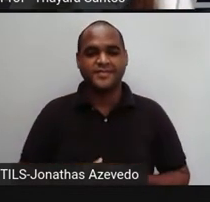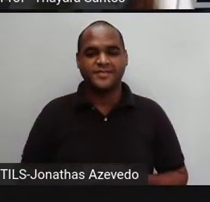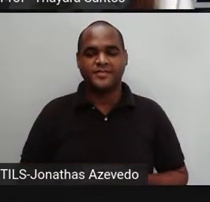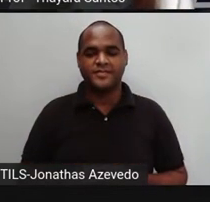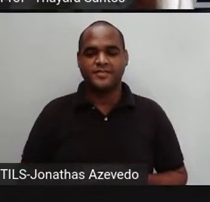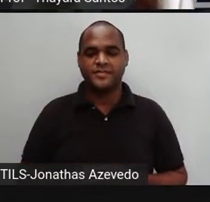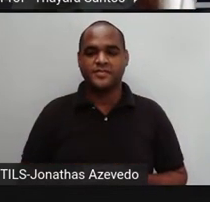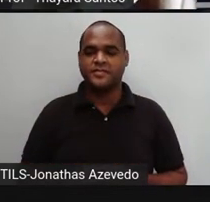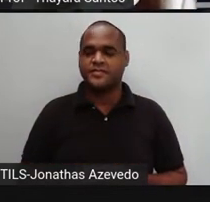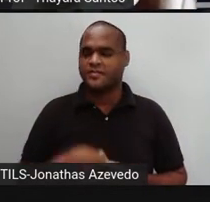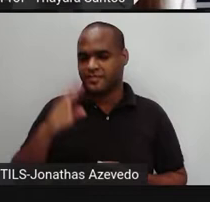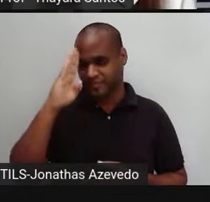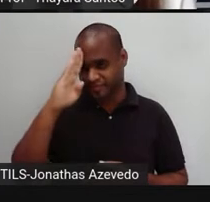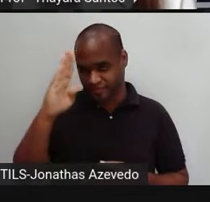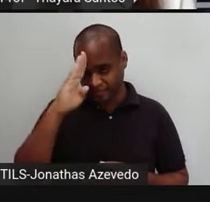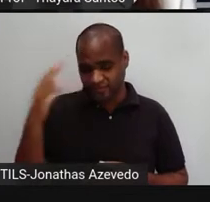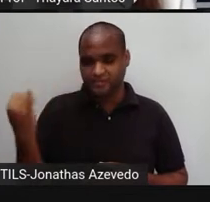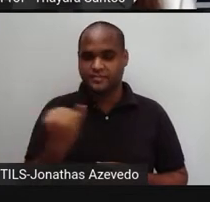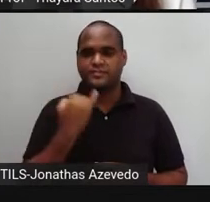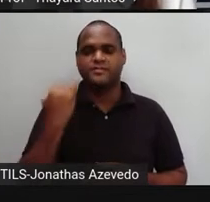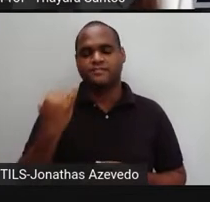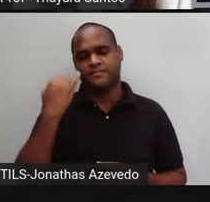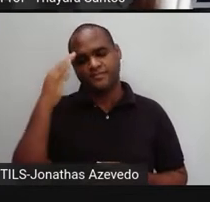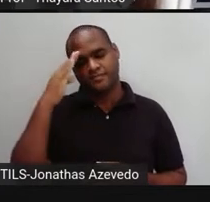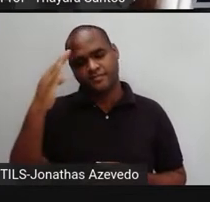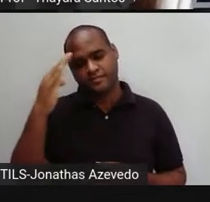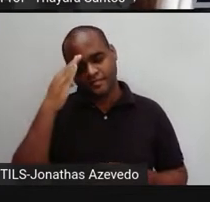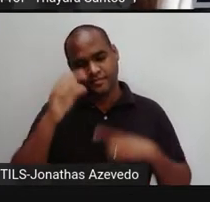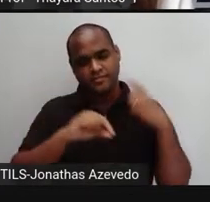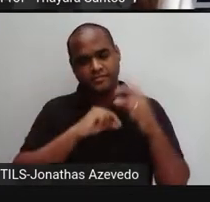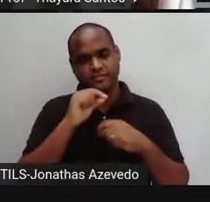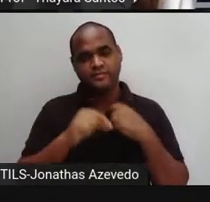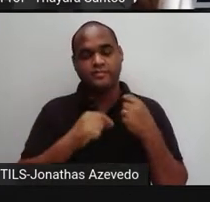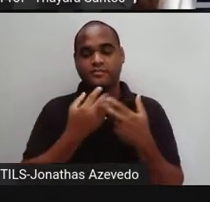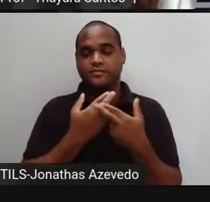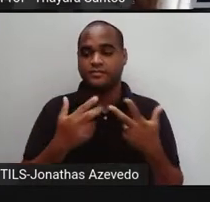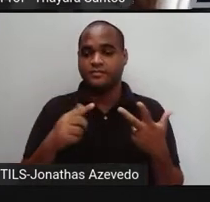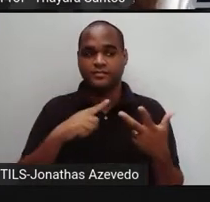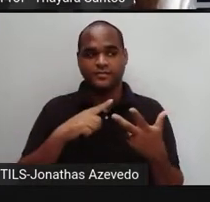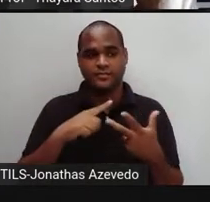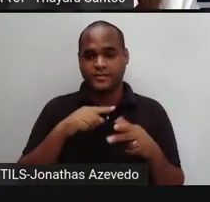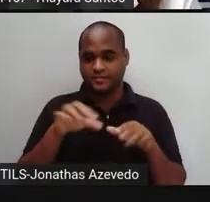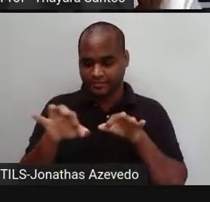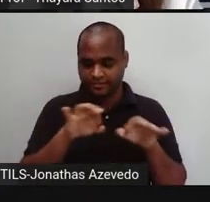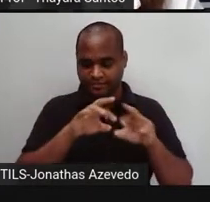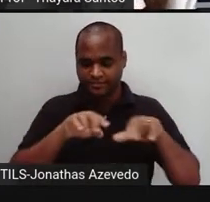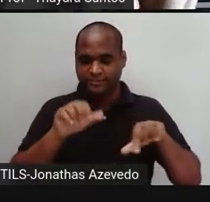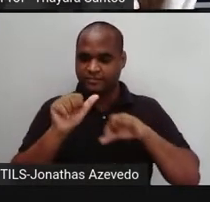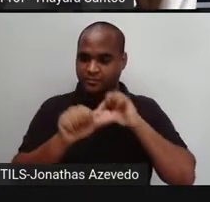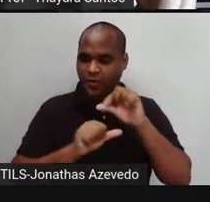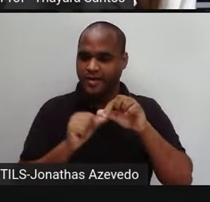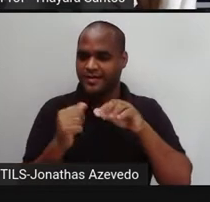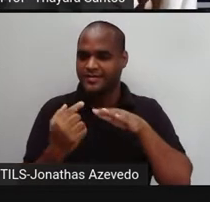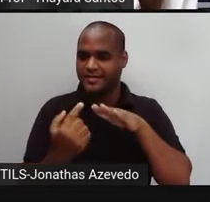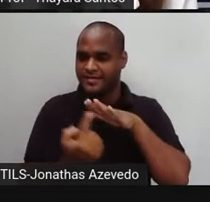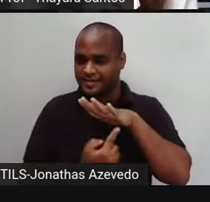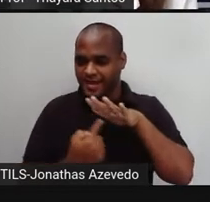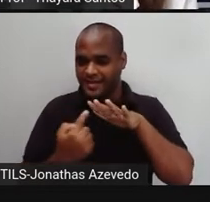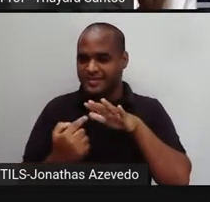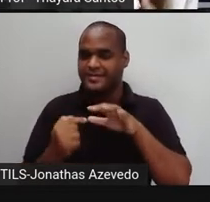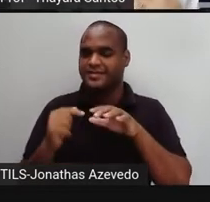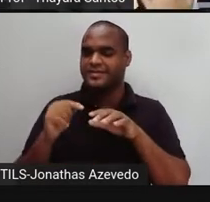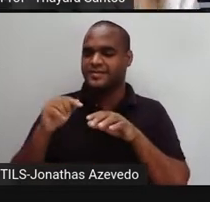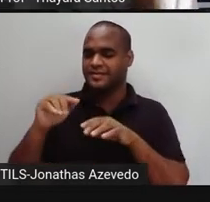E qual é a função desse sistema respiratório? A função do sistema respiratório é realizar as trocas gasosas entre o